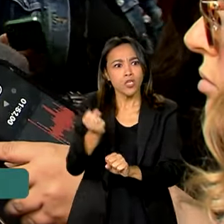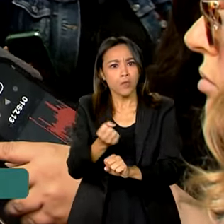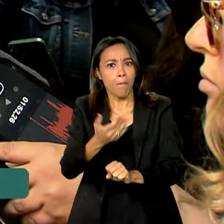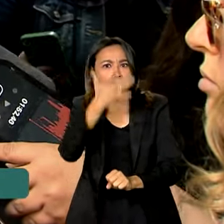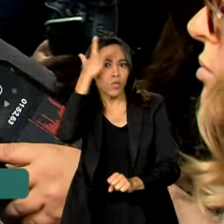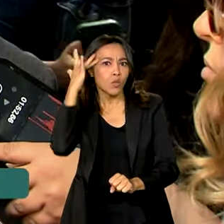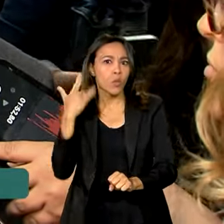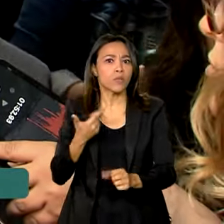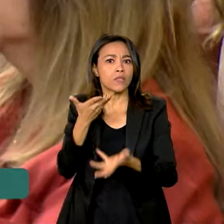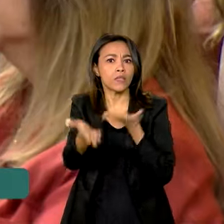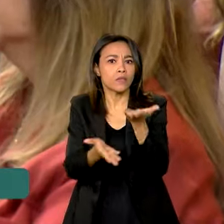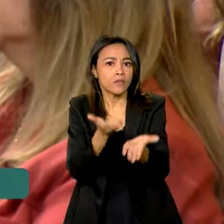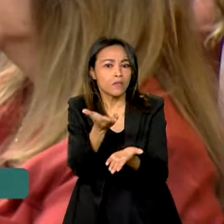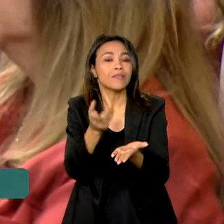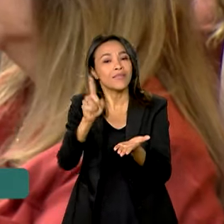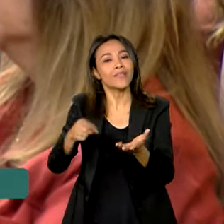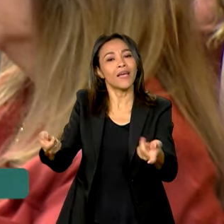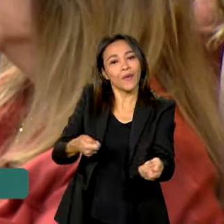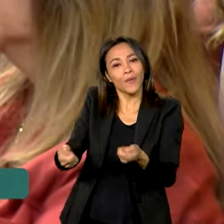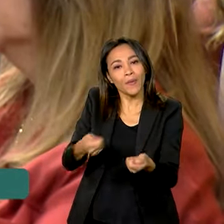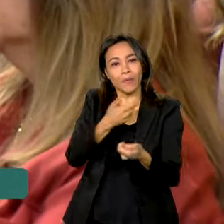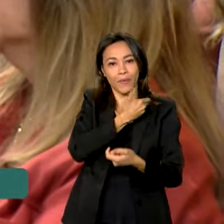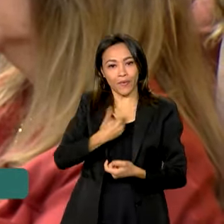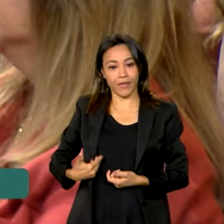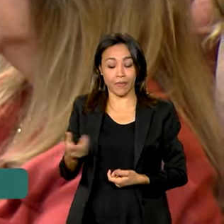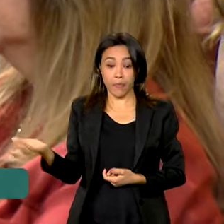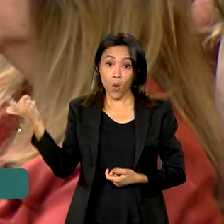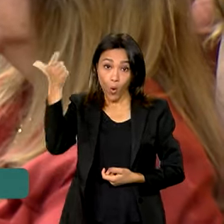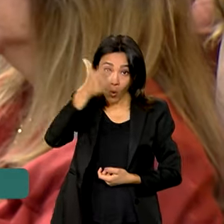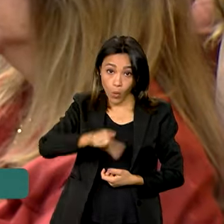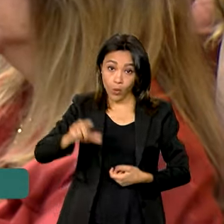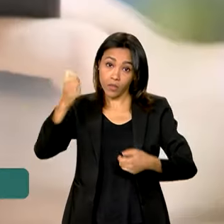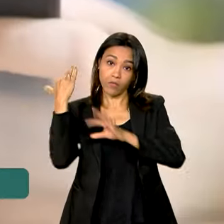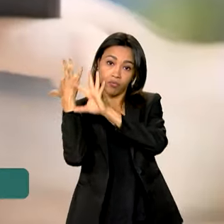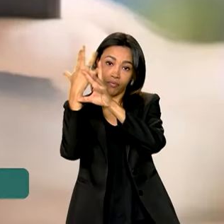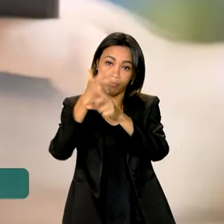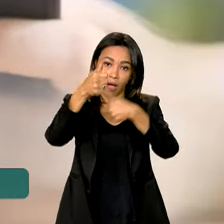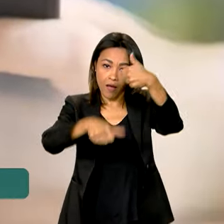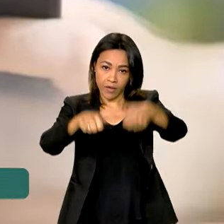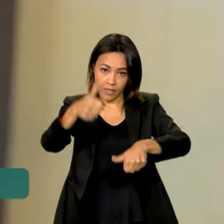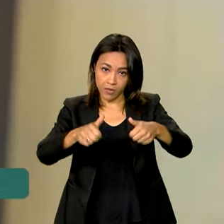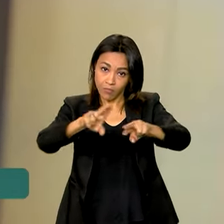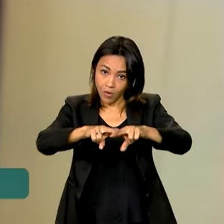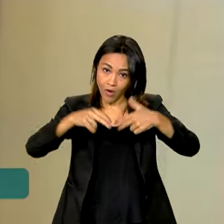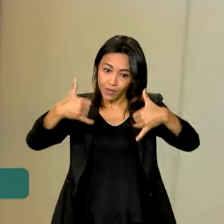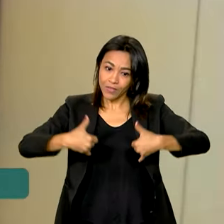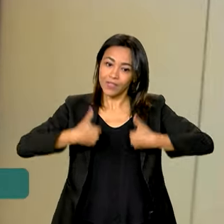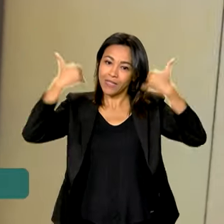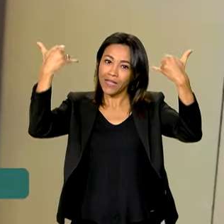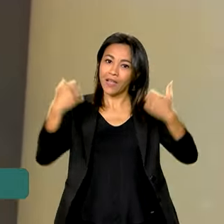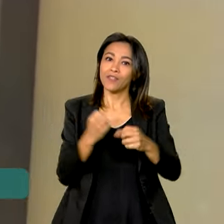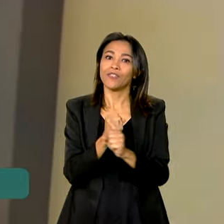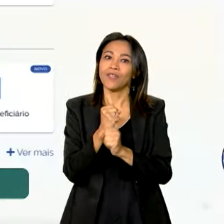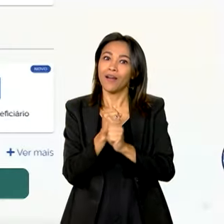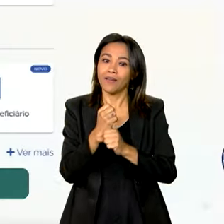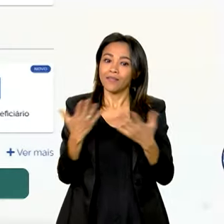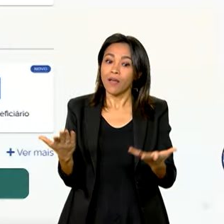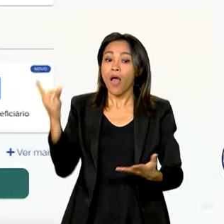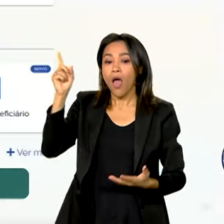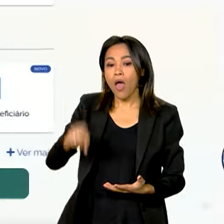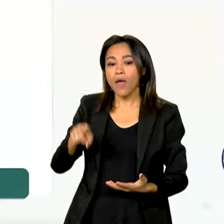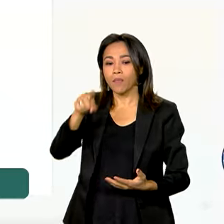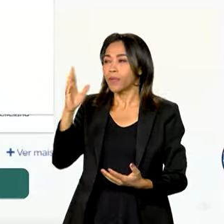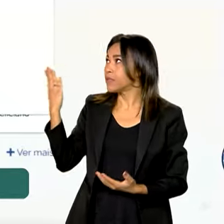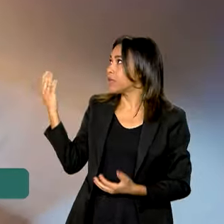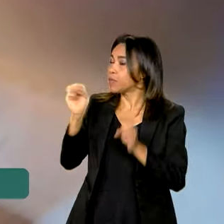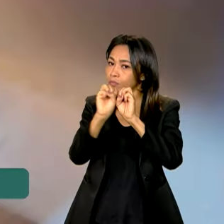e economizando para o governo. Outro ponto destacado no balanço de aniversário é a modernização dos meios digitais, como a